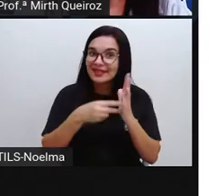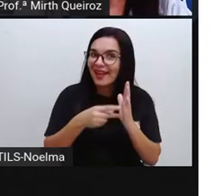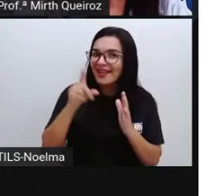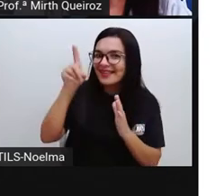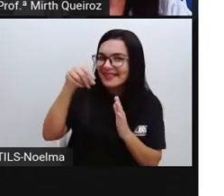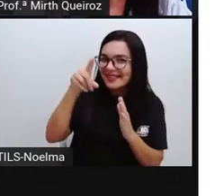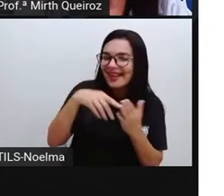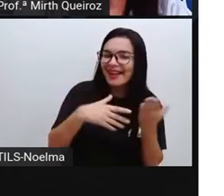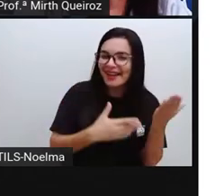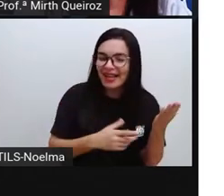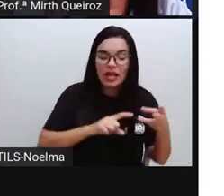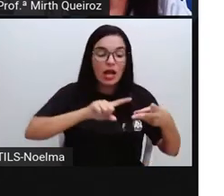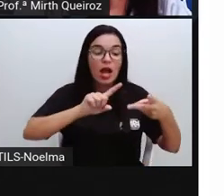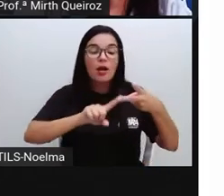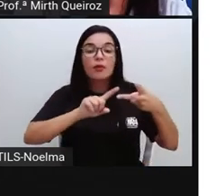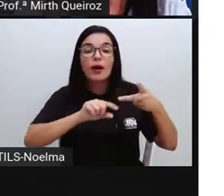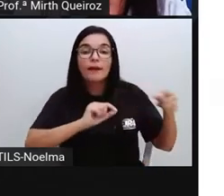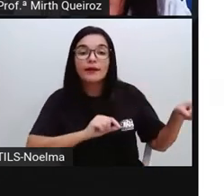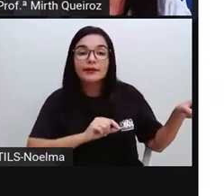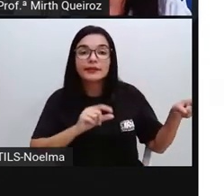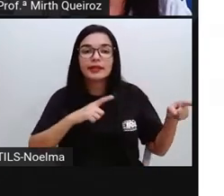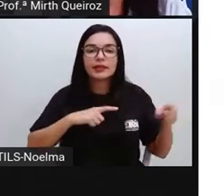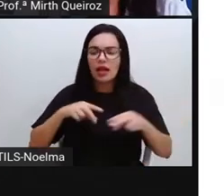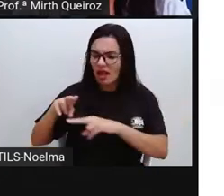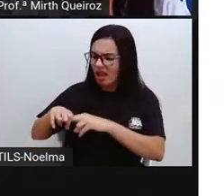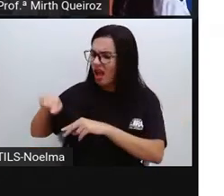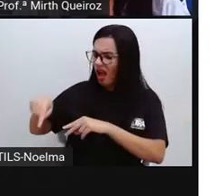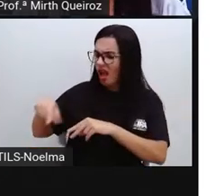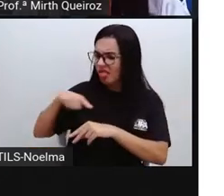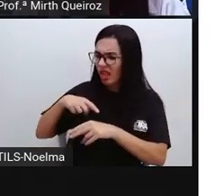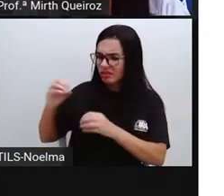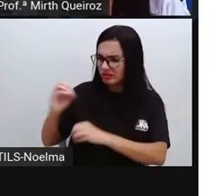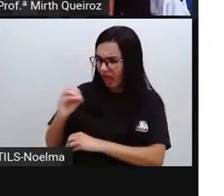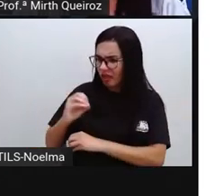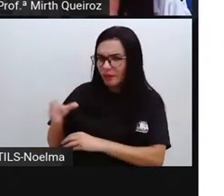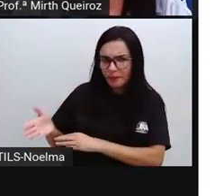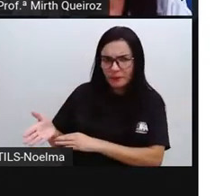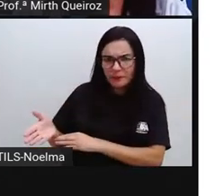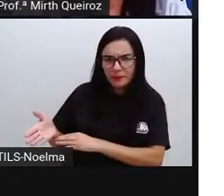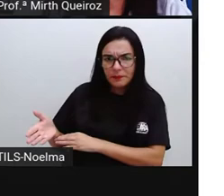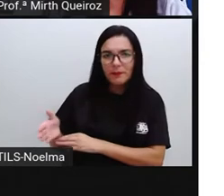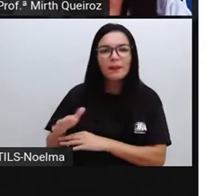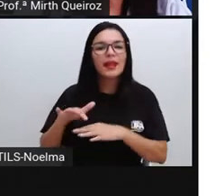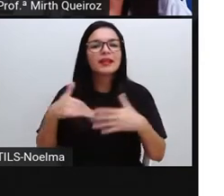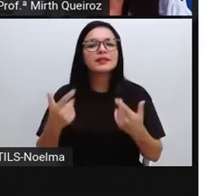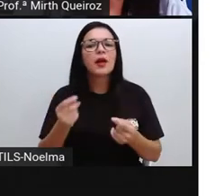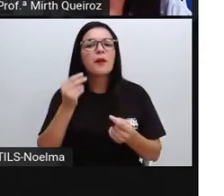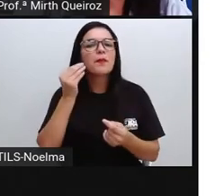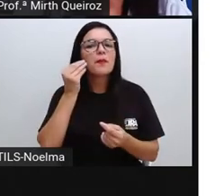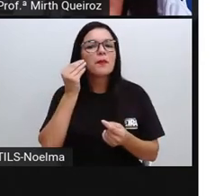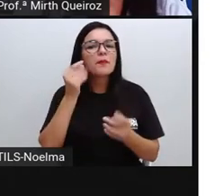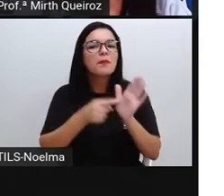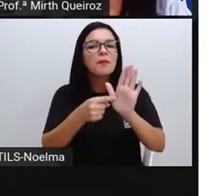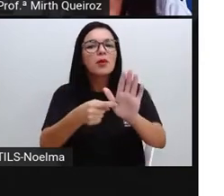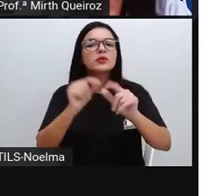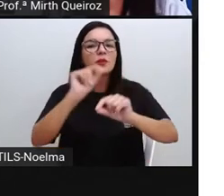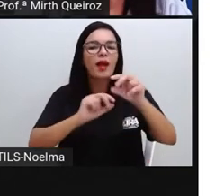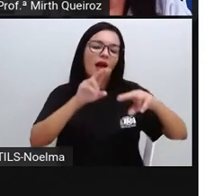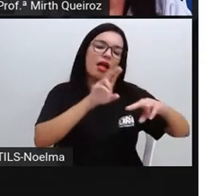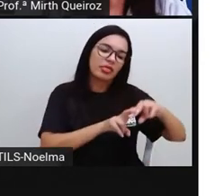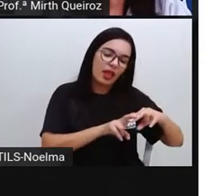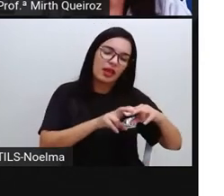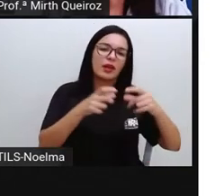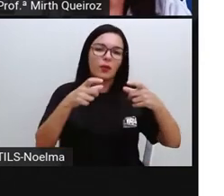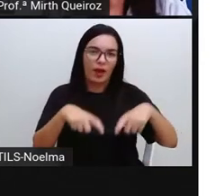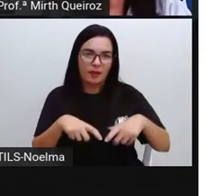acento aí tem um significado sinal gráfico. Esse acento está vazio, já indica o quê? Uma cadeira, um lugar.